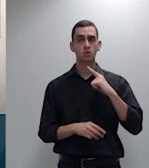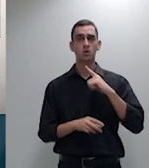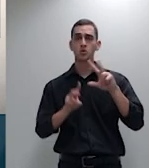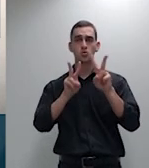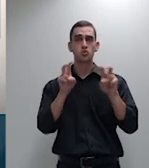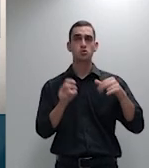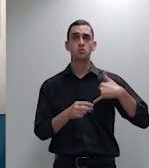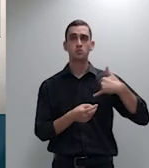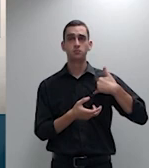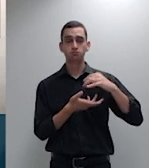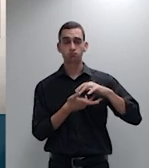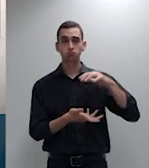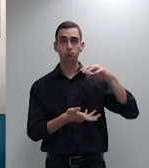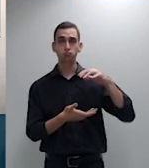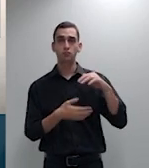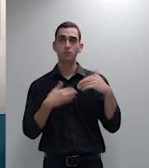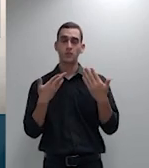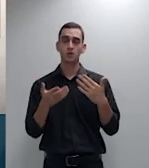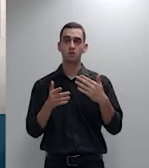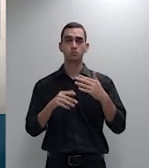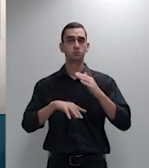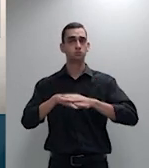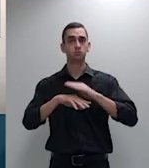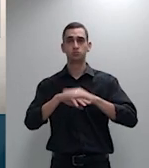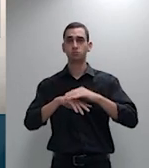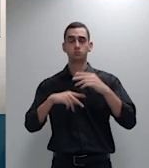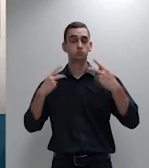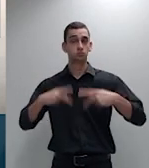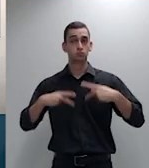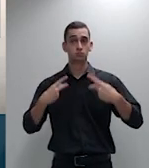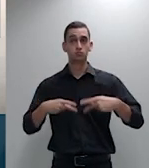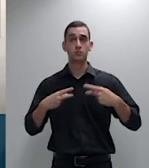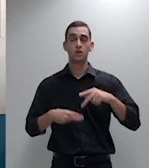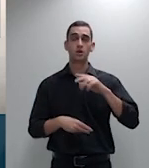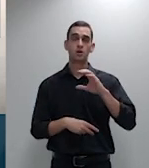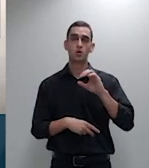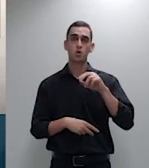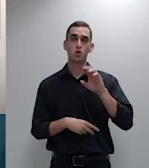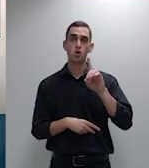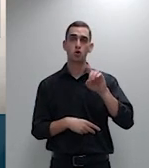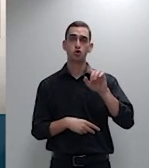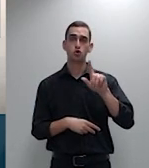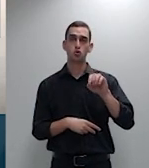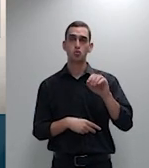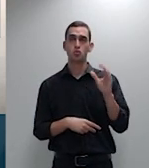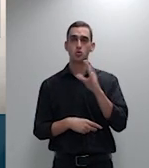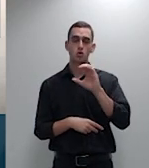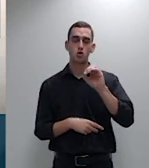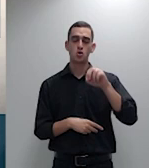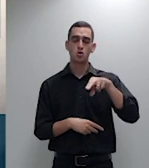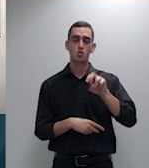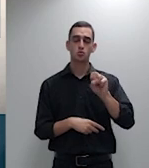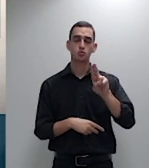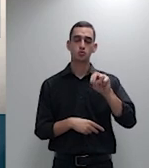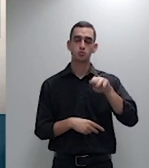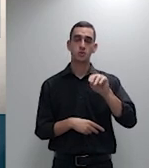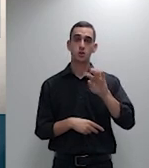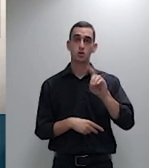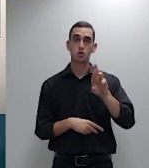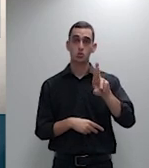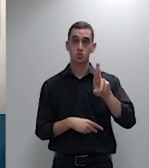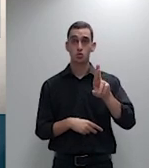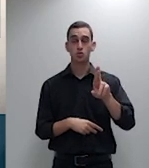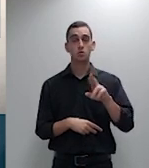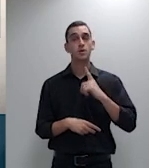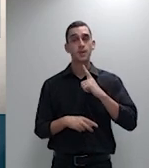exclusivo do Código de Defesa do Consumidor o recurso especial alega contrariedade ao artigo 15 parágrafo